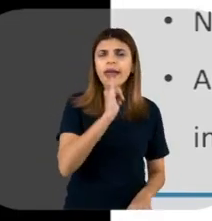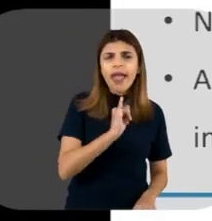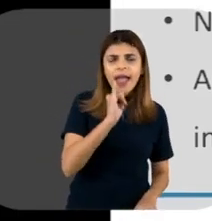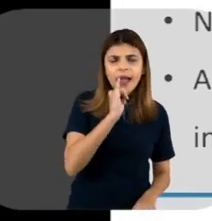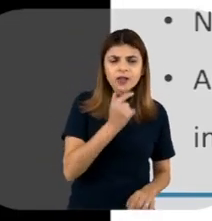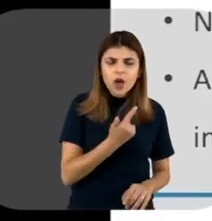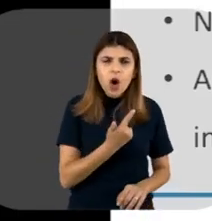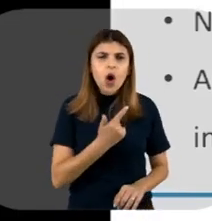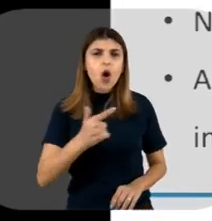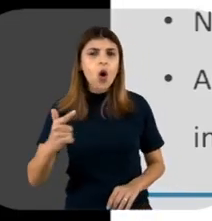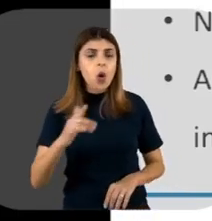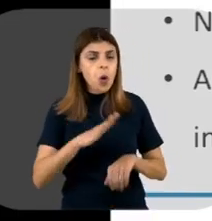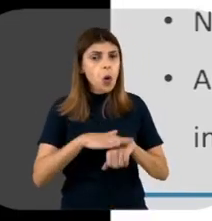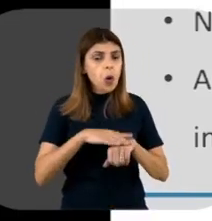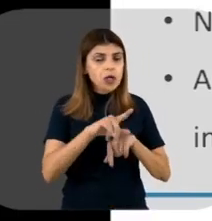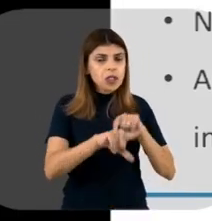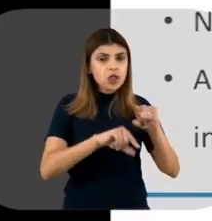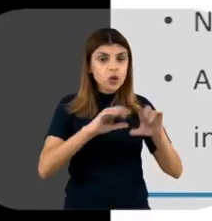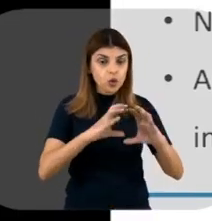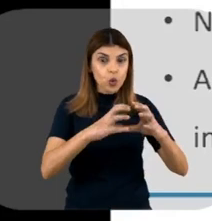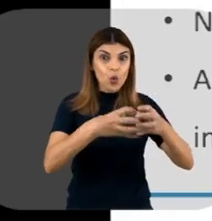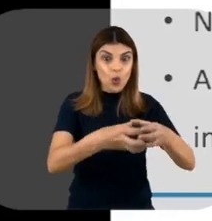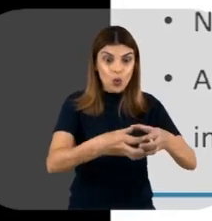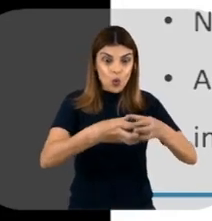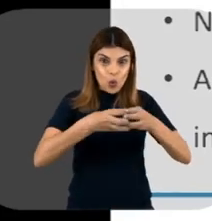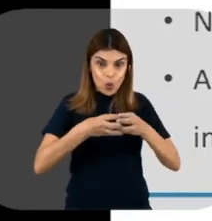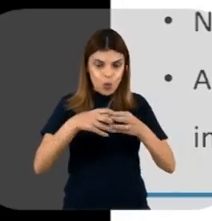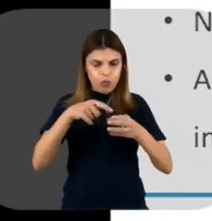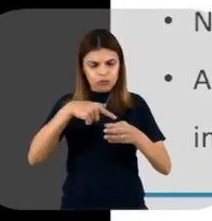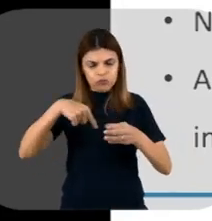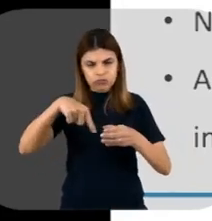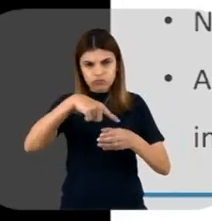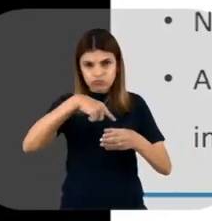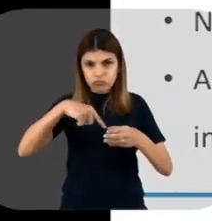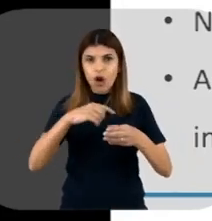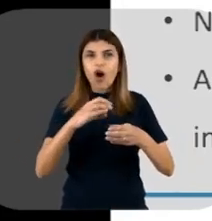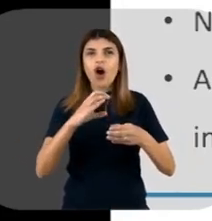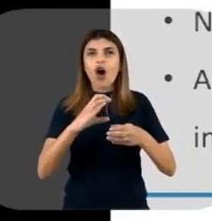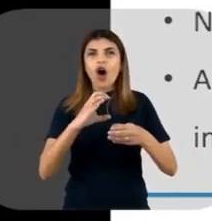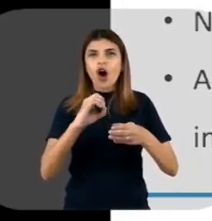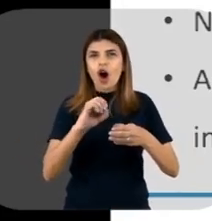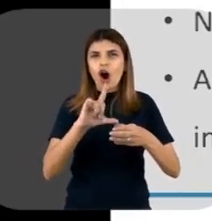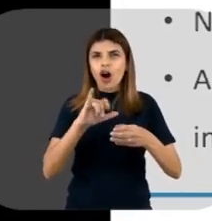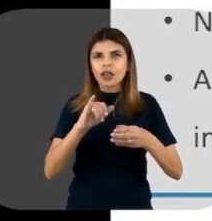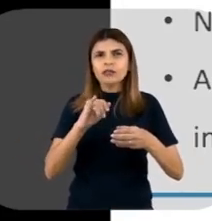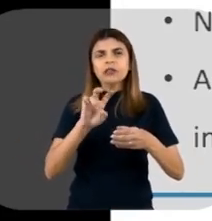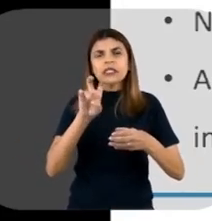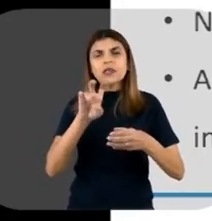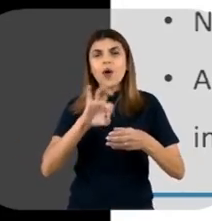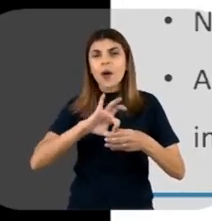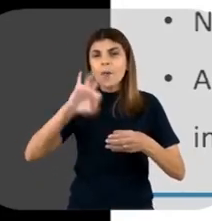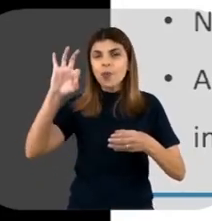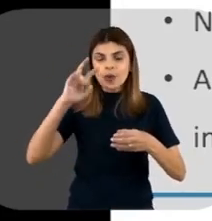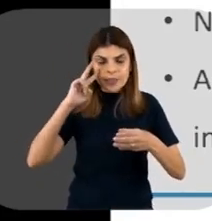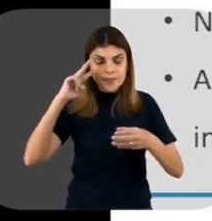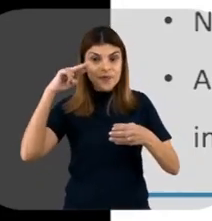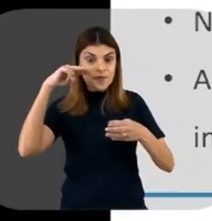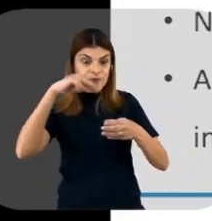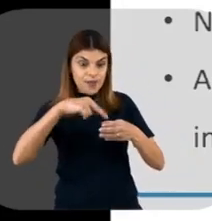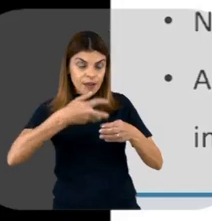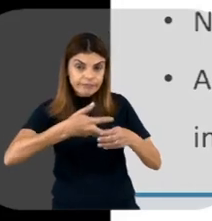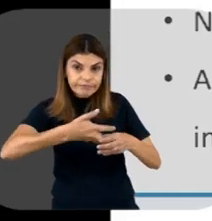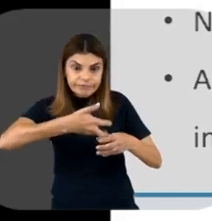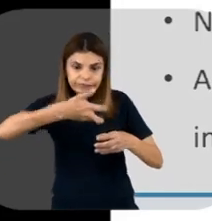até mesmo uma escolha de uma linhagem de coli. Você escolhe um determinado plasmídio e esse